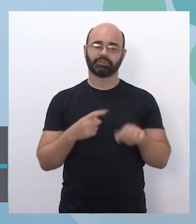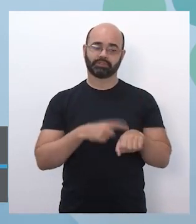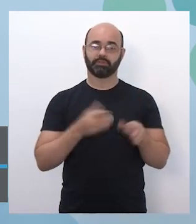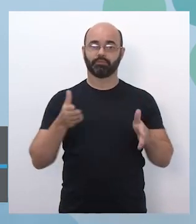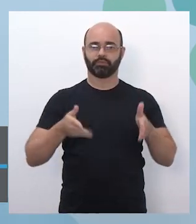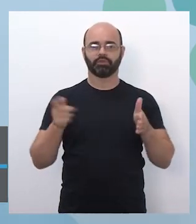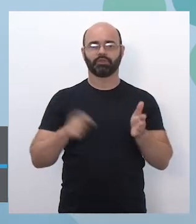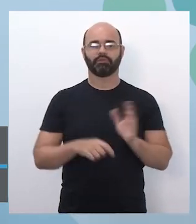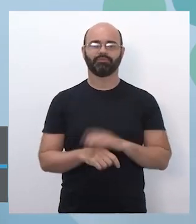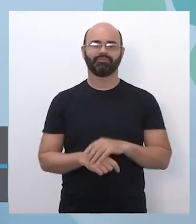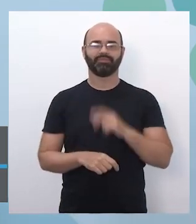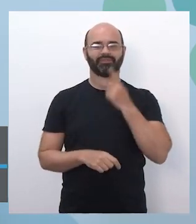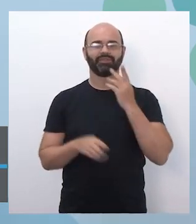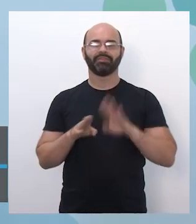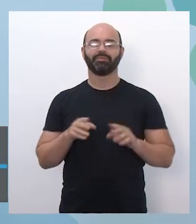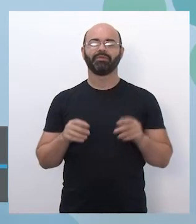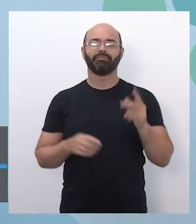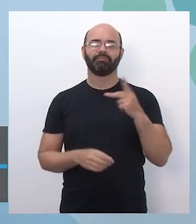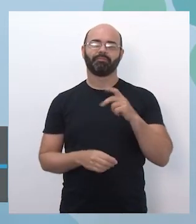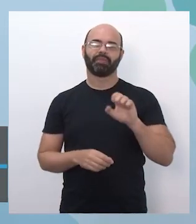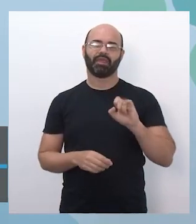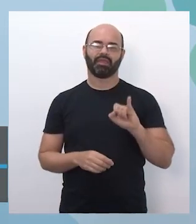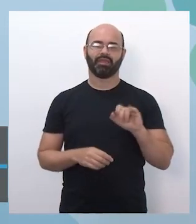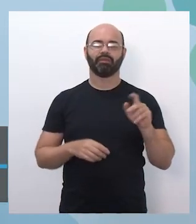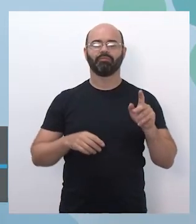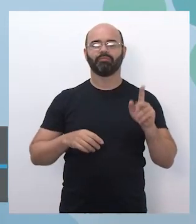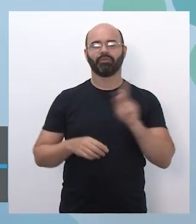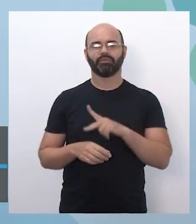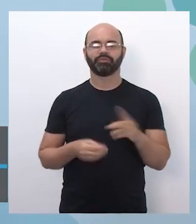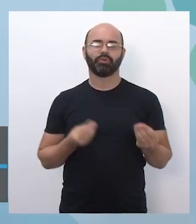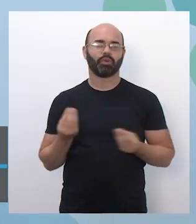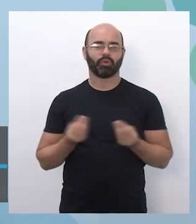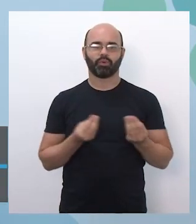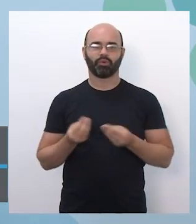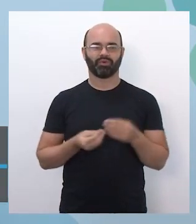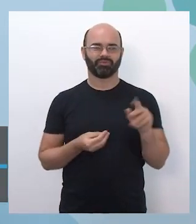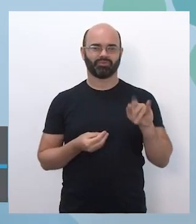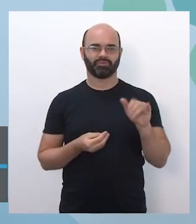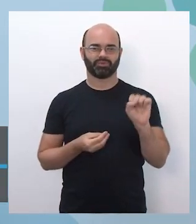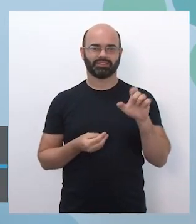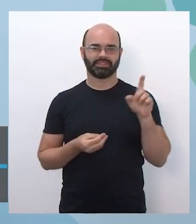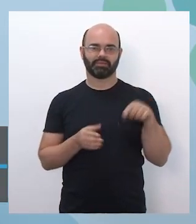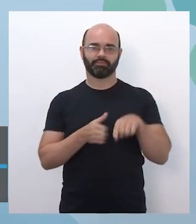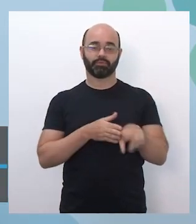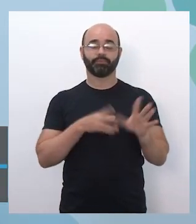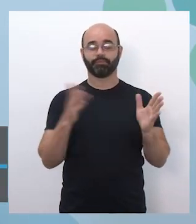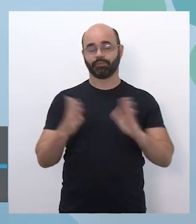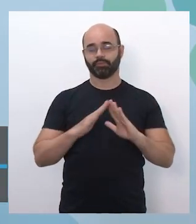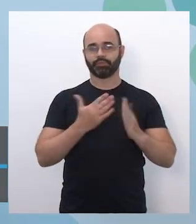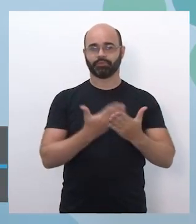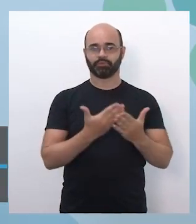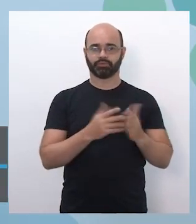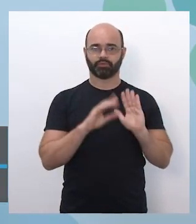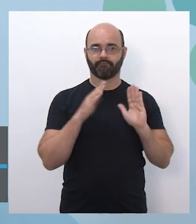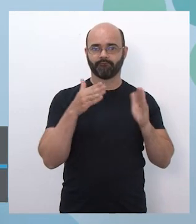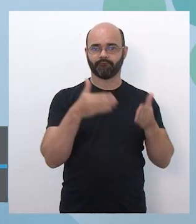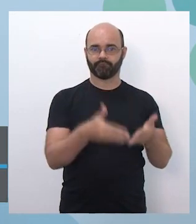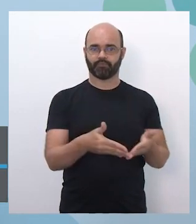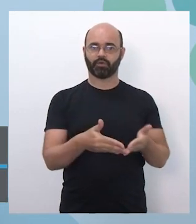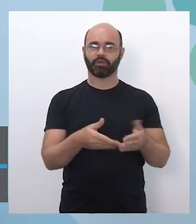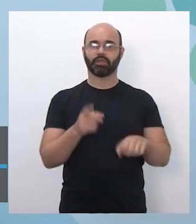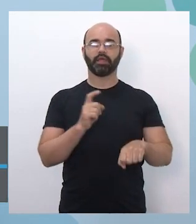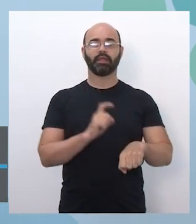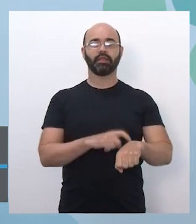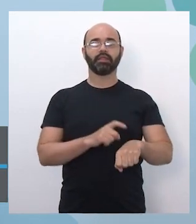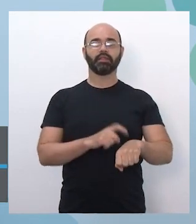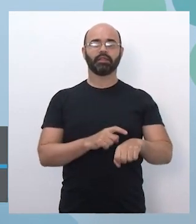professor de PEM. José, nesse momento, o foco são nas unidades escolares de tempo regular,